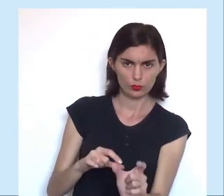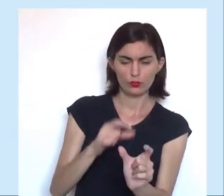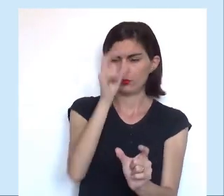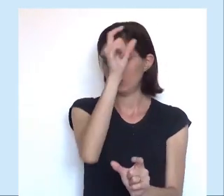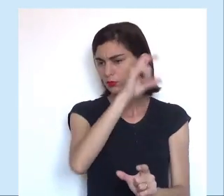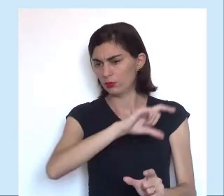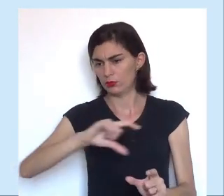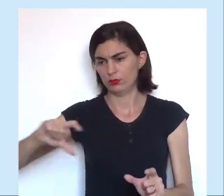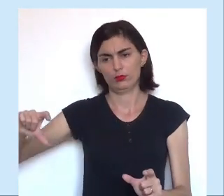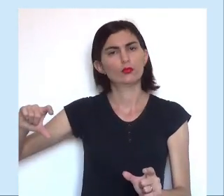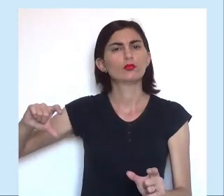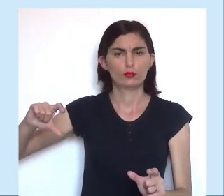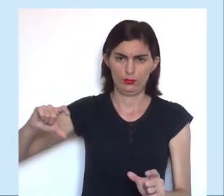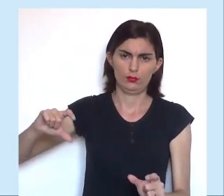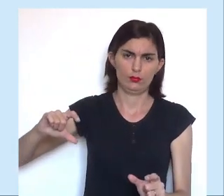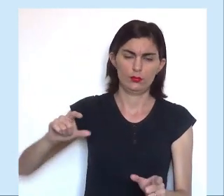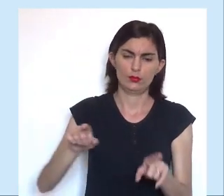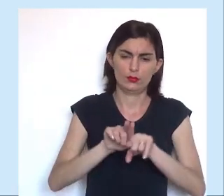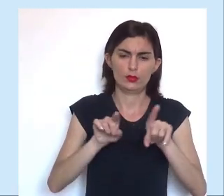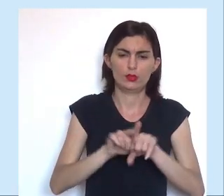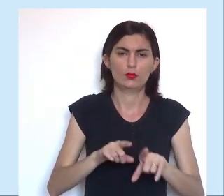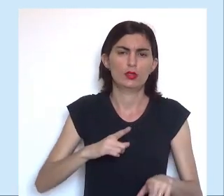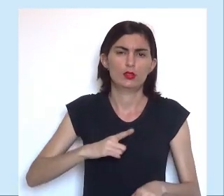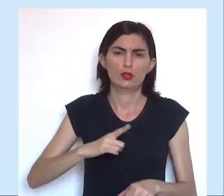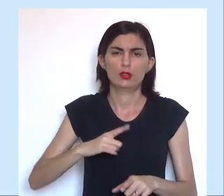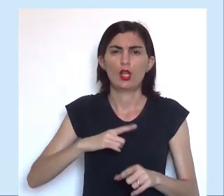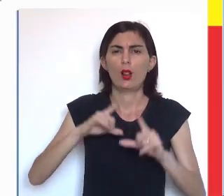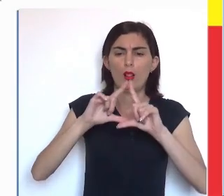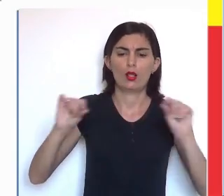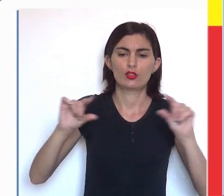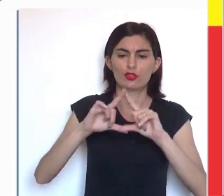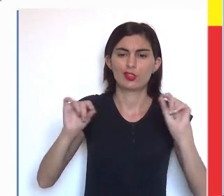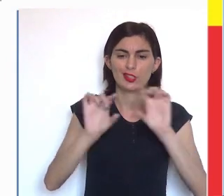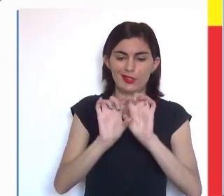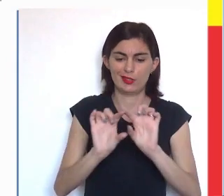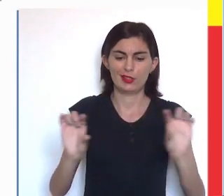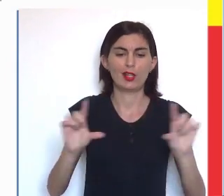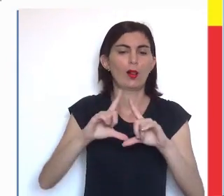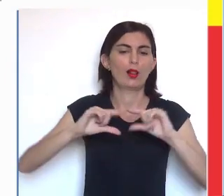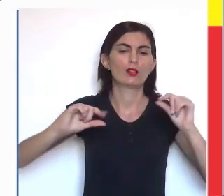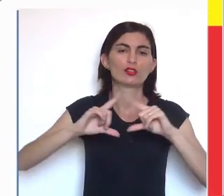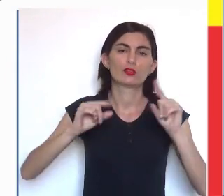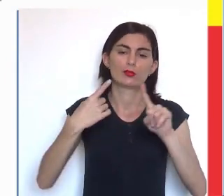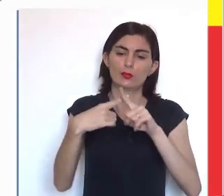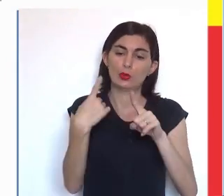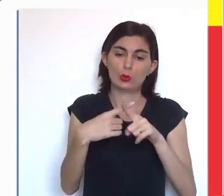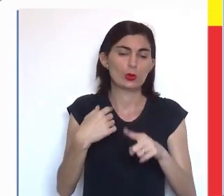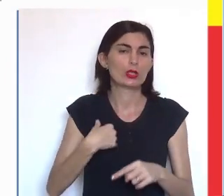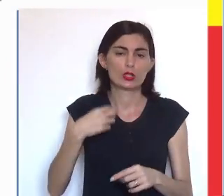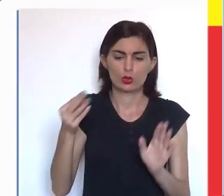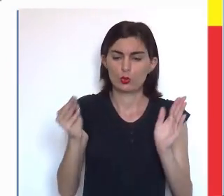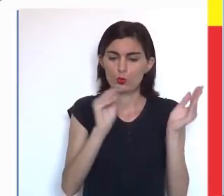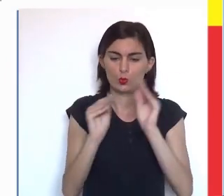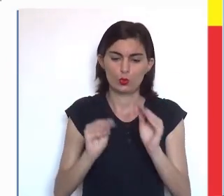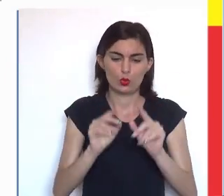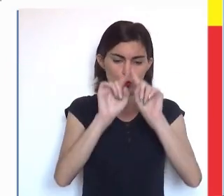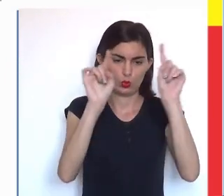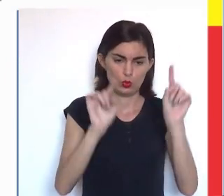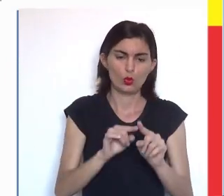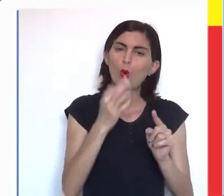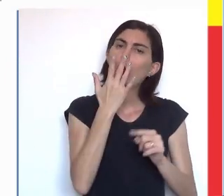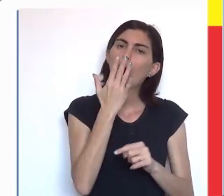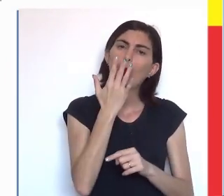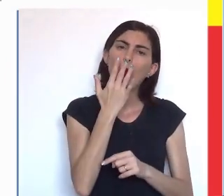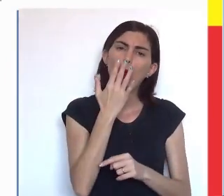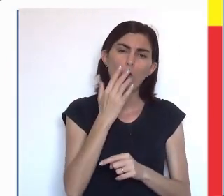eixo vertical e um eixo horizontal. E teremos também a legenda. Por quê? Se nós colocarmos